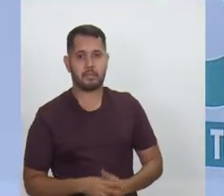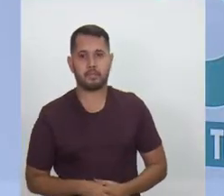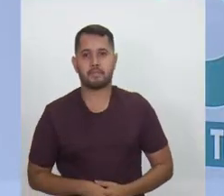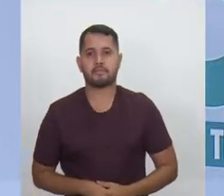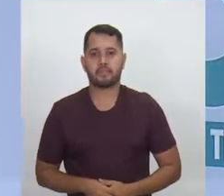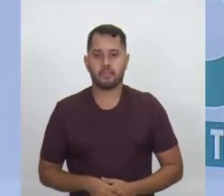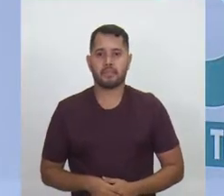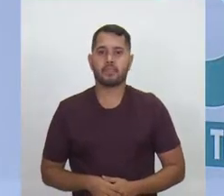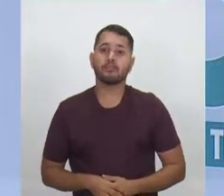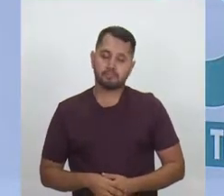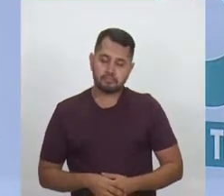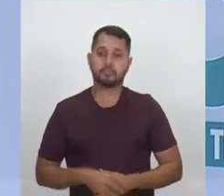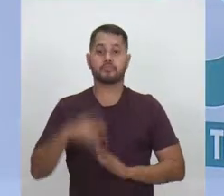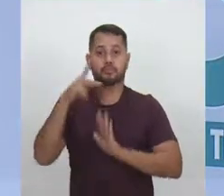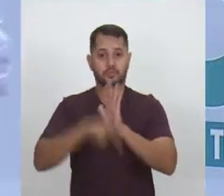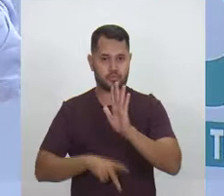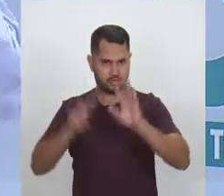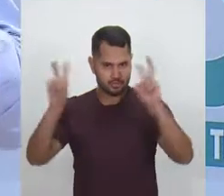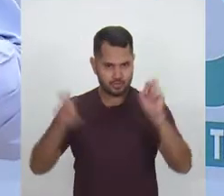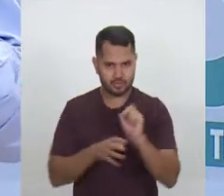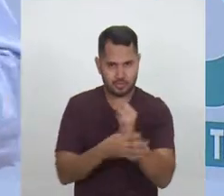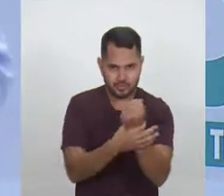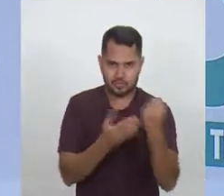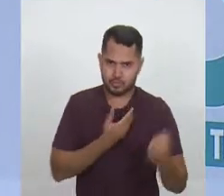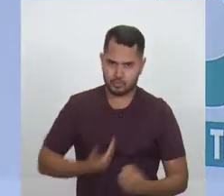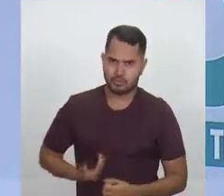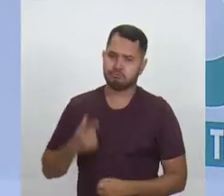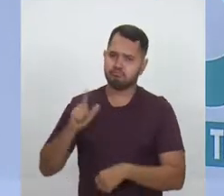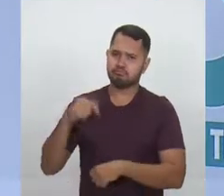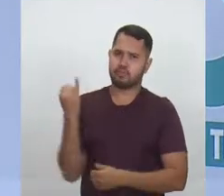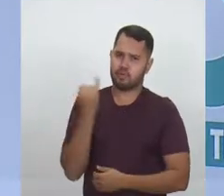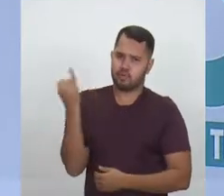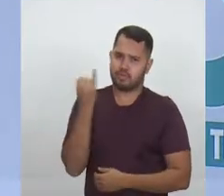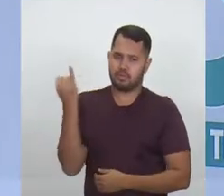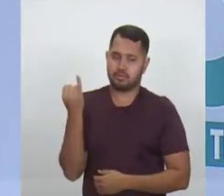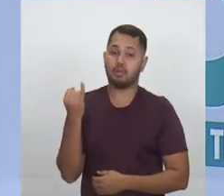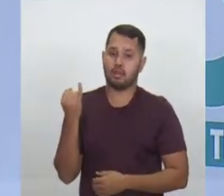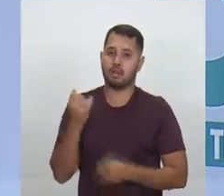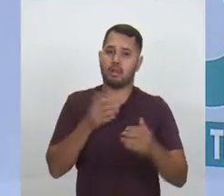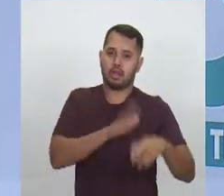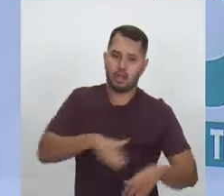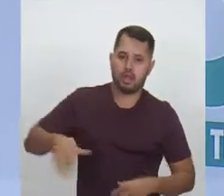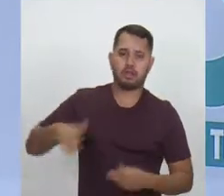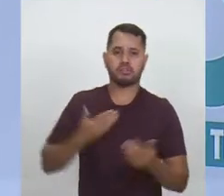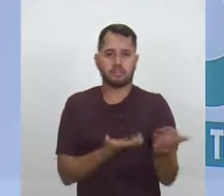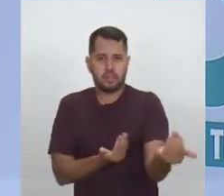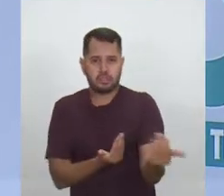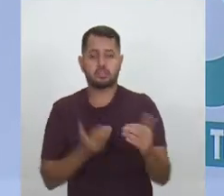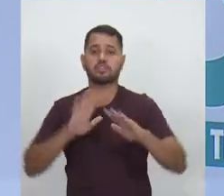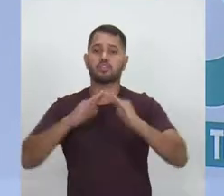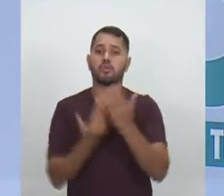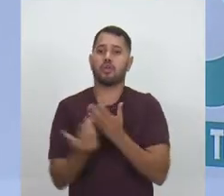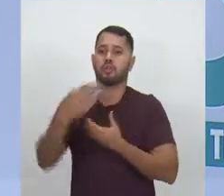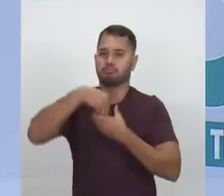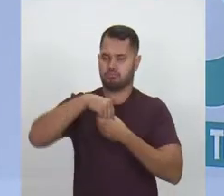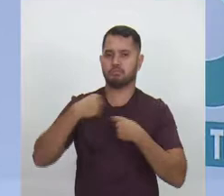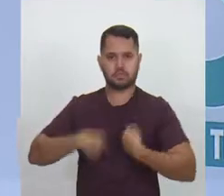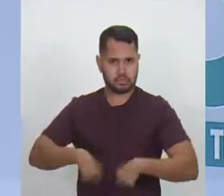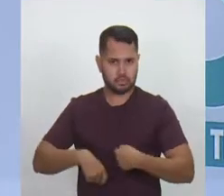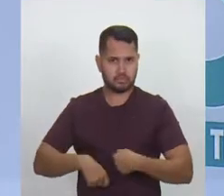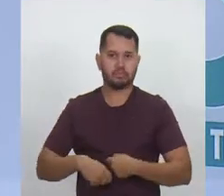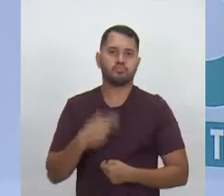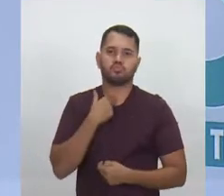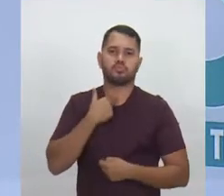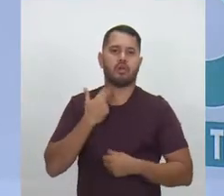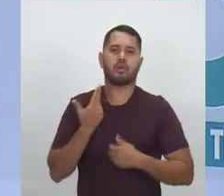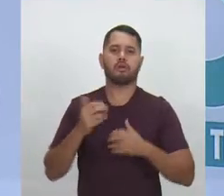Bem, o nosso programa de segurança pública é imprescindível à criança, ao adolescente, dentro da escola. Não tem como você